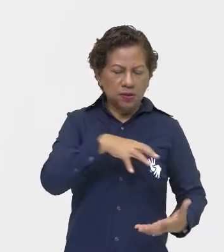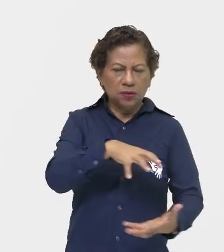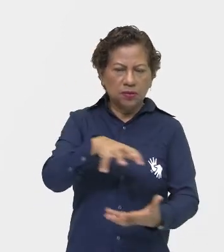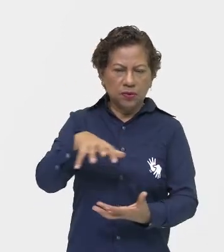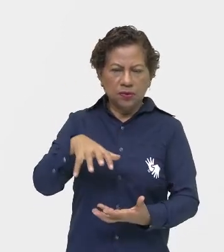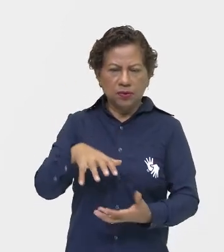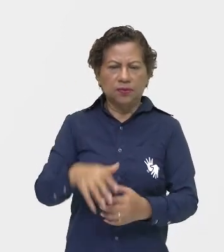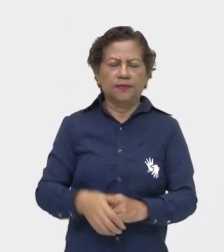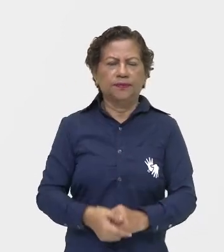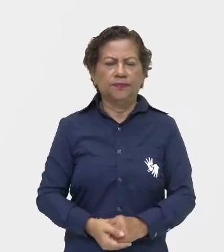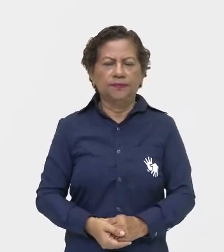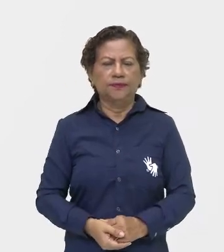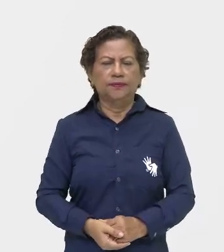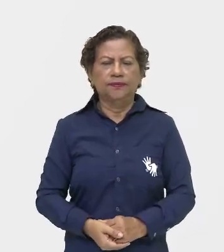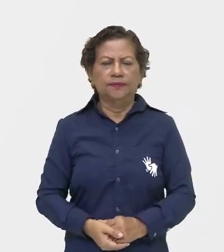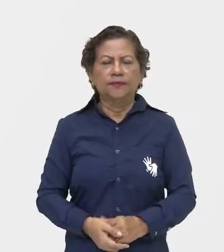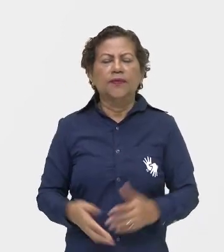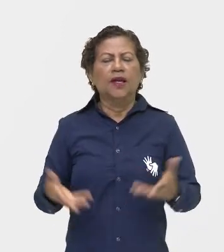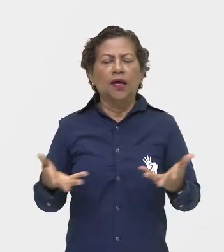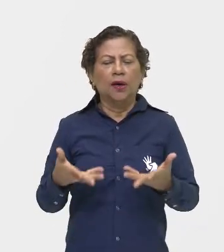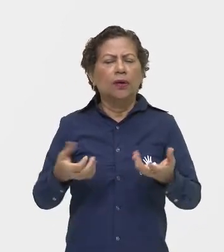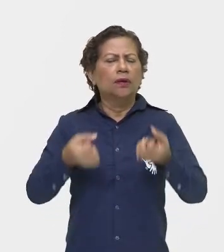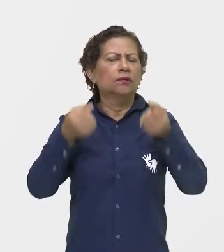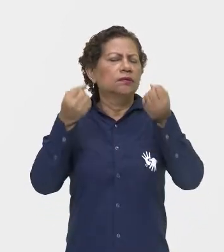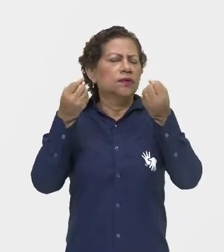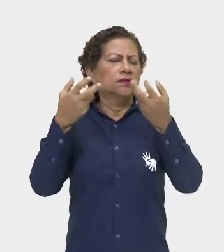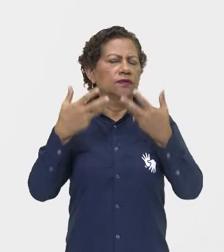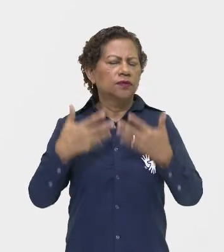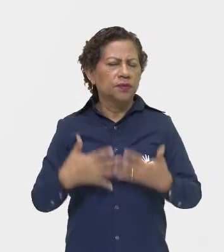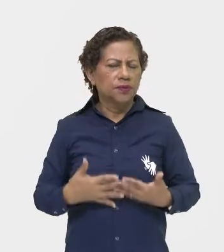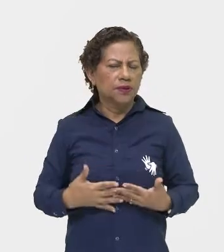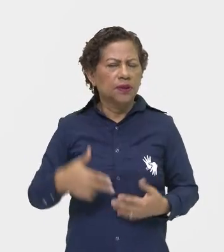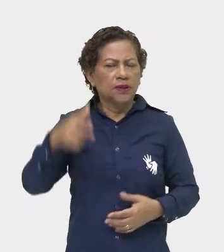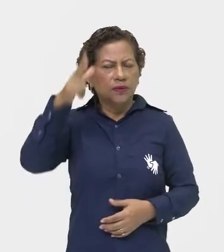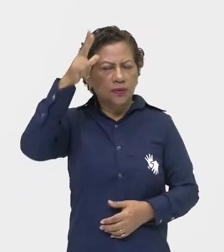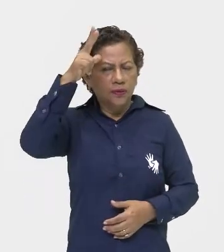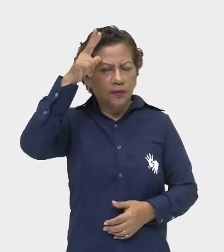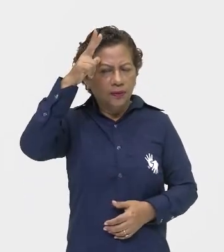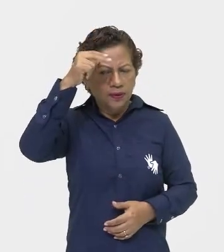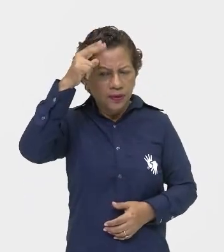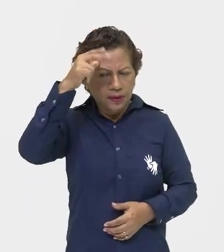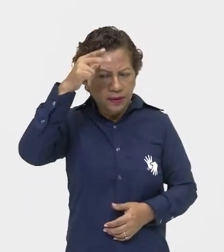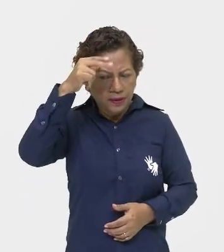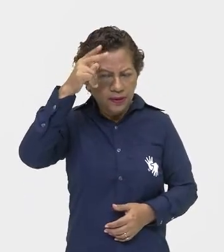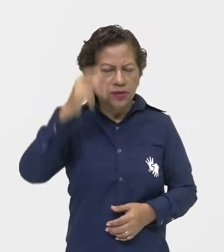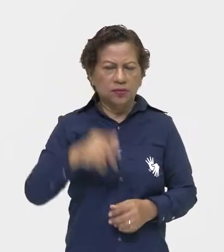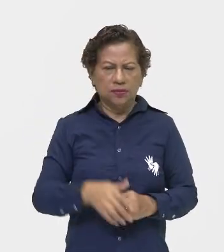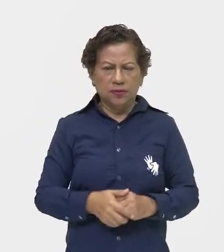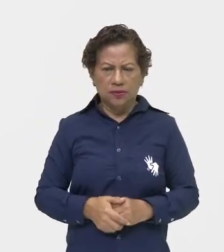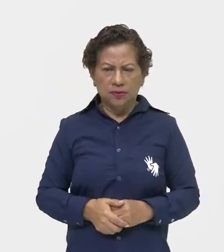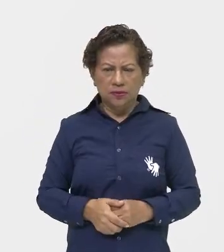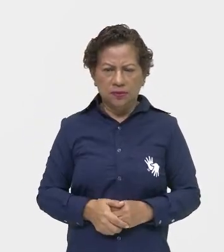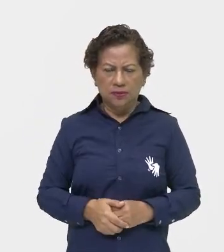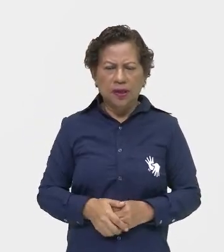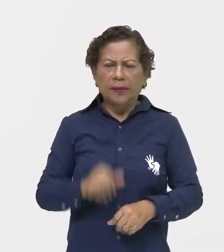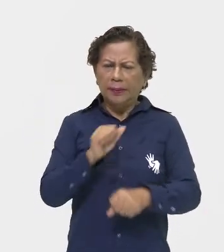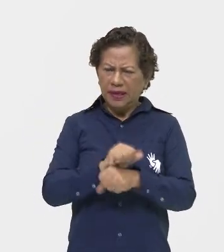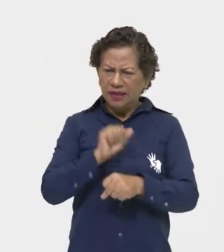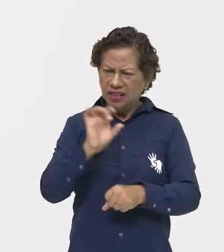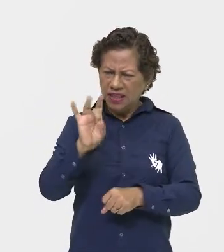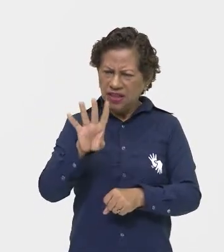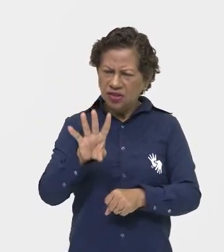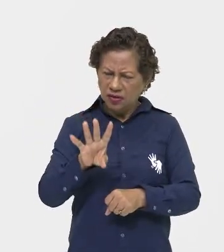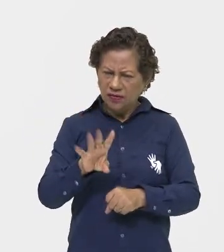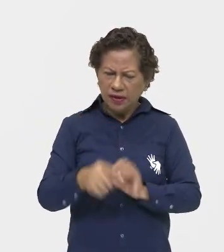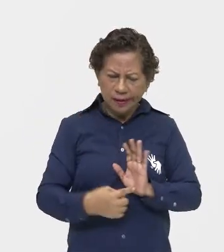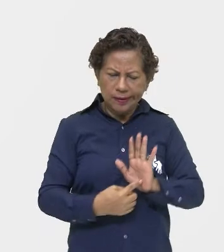sentido, gostaria de falar com vocês, nesse sentido, o dadaísmo, ele não vai apenas ficar na questão das exposições.